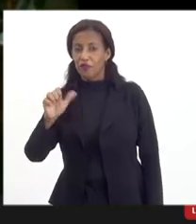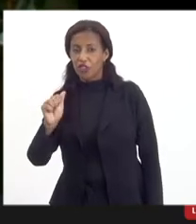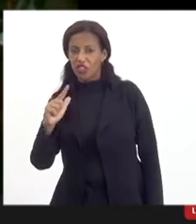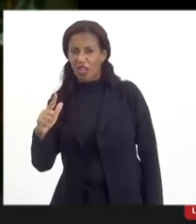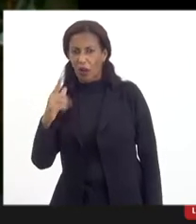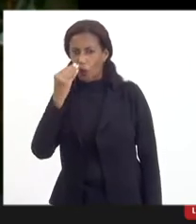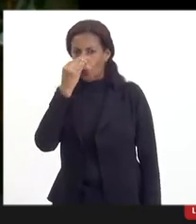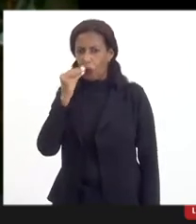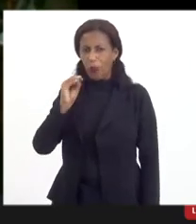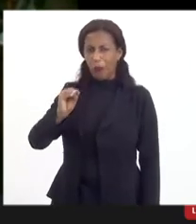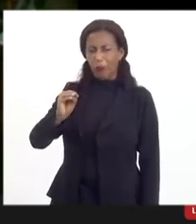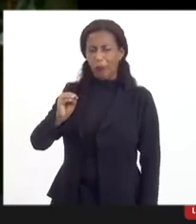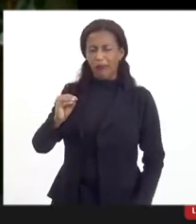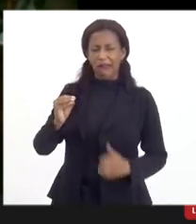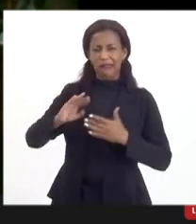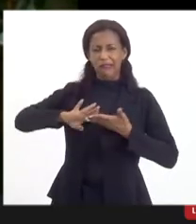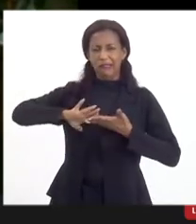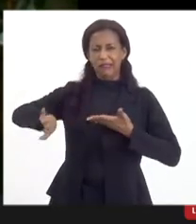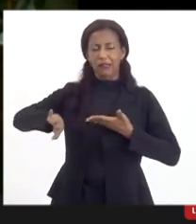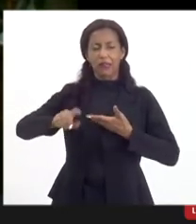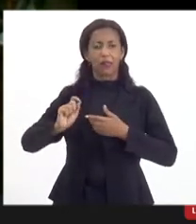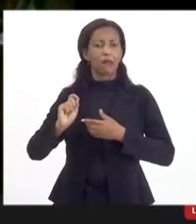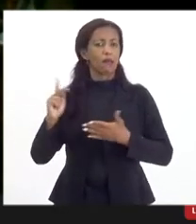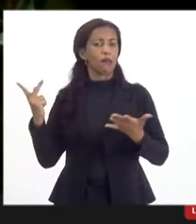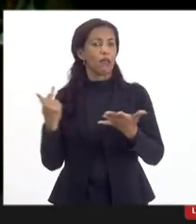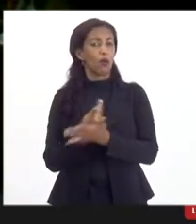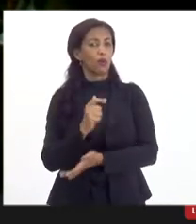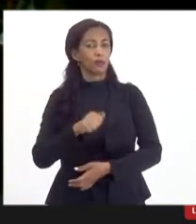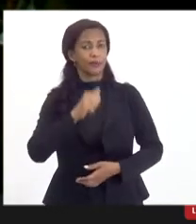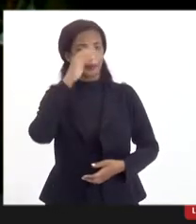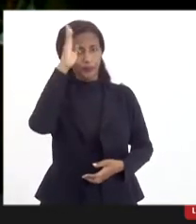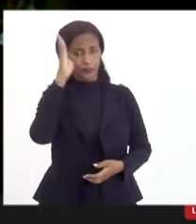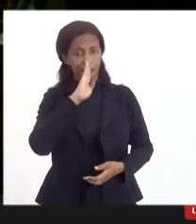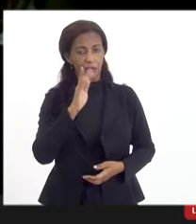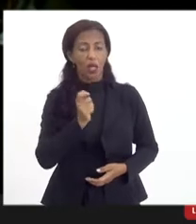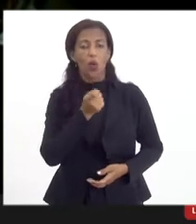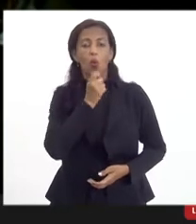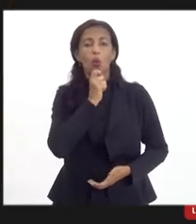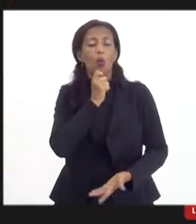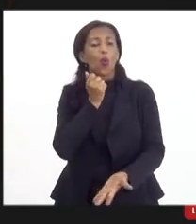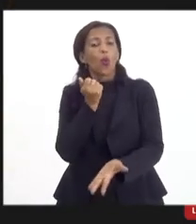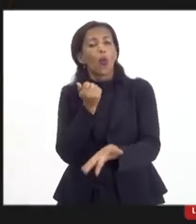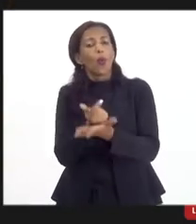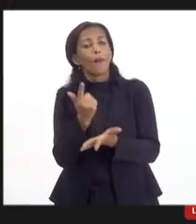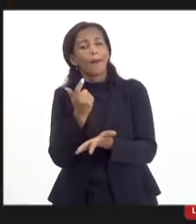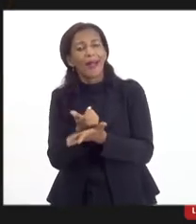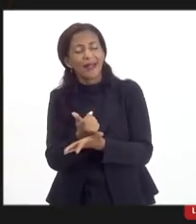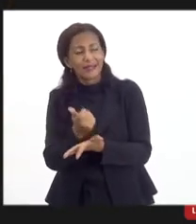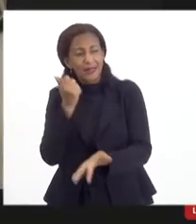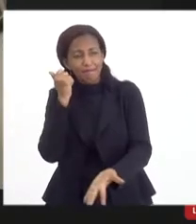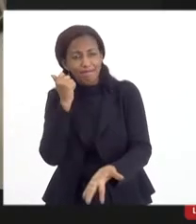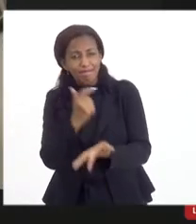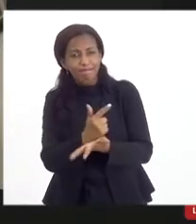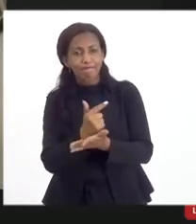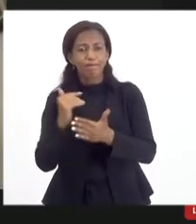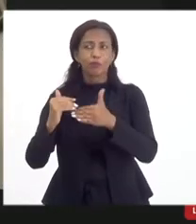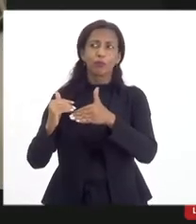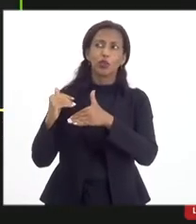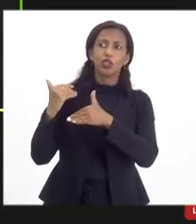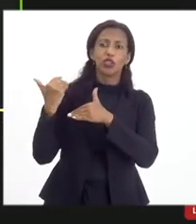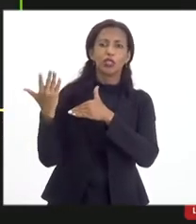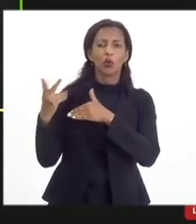renúncia fiscal tem ocorrido ao longo do tempo aqui no Brasil sem uma cobrança posterior daquilo que foi